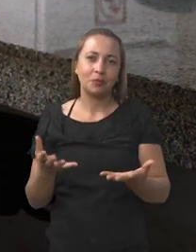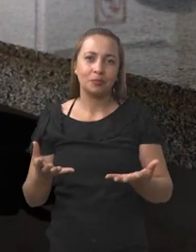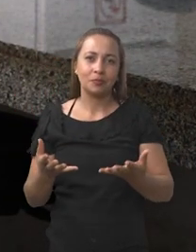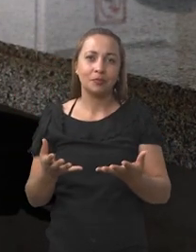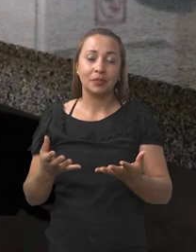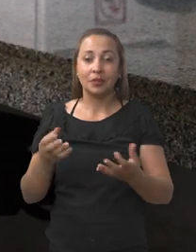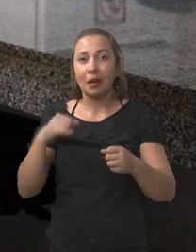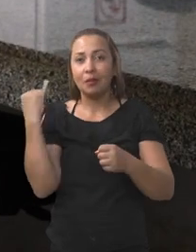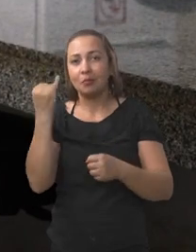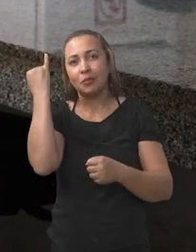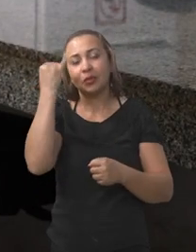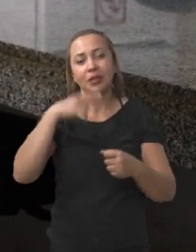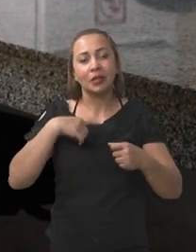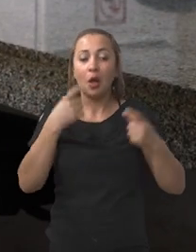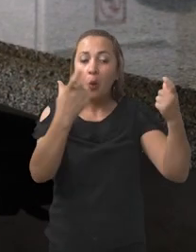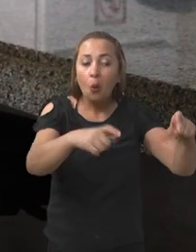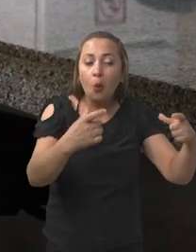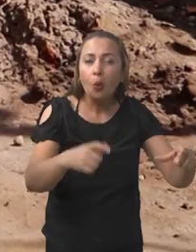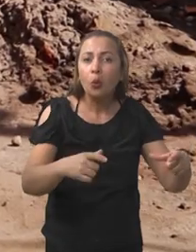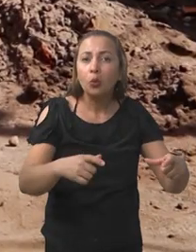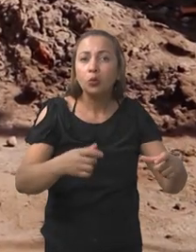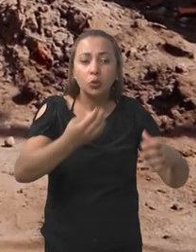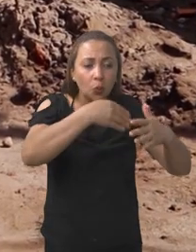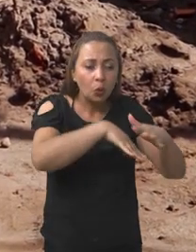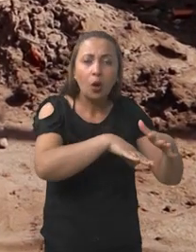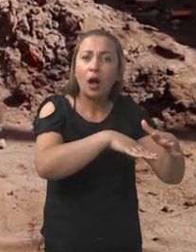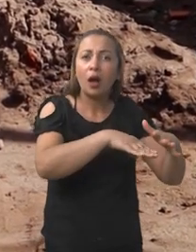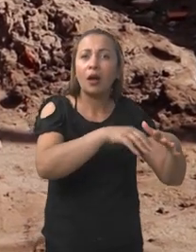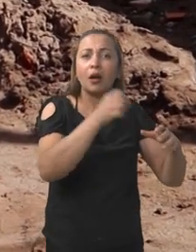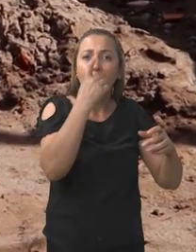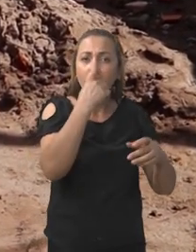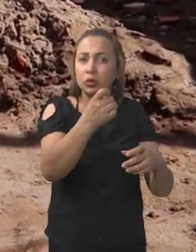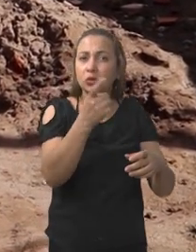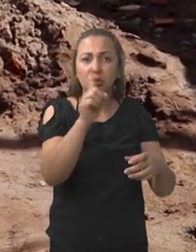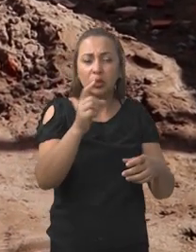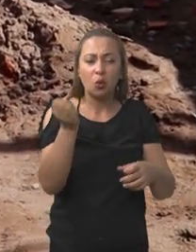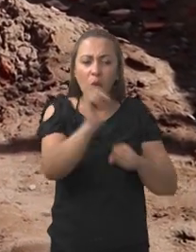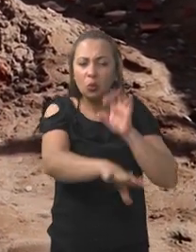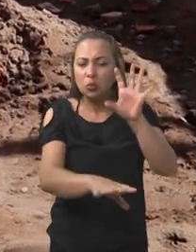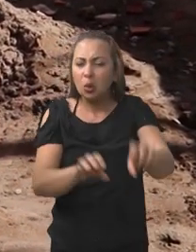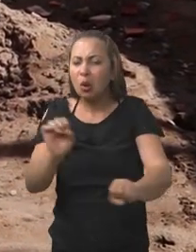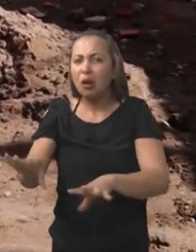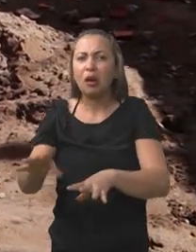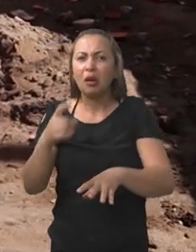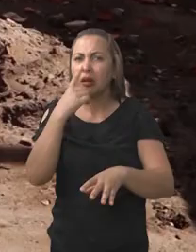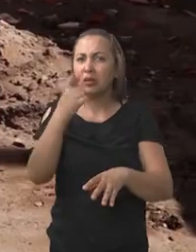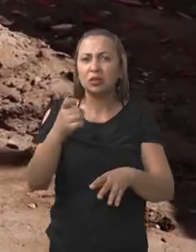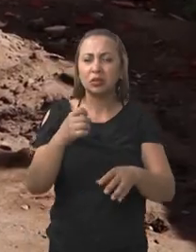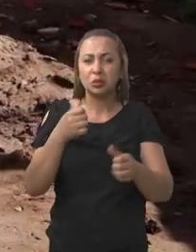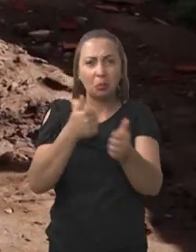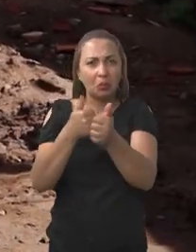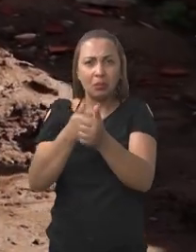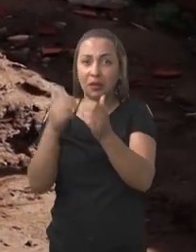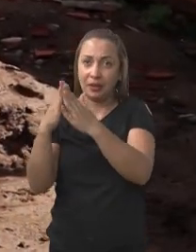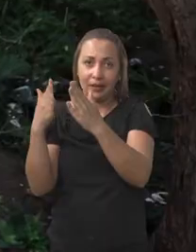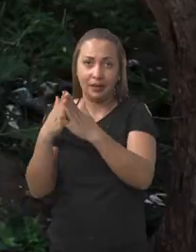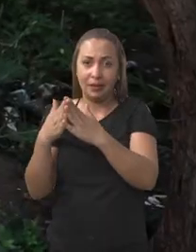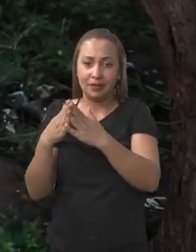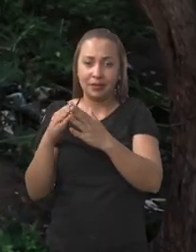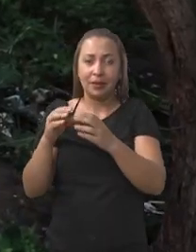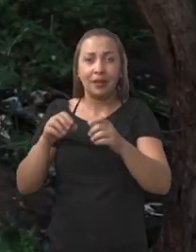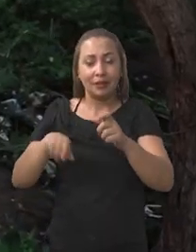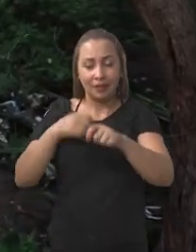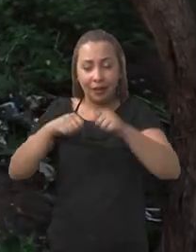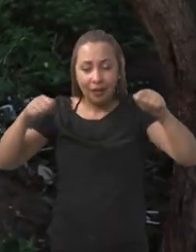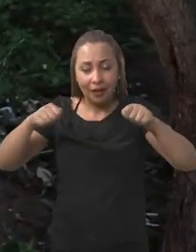depósito do lixo. Onde você joga o seu lixo? Não jogar lixo nos locais próximos às casas, colocar